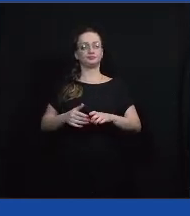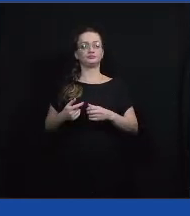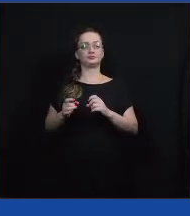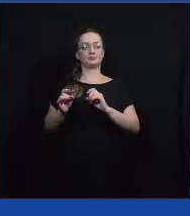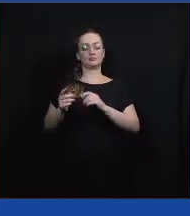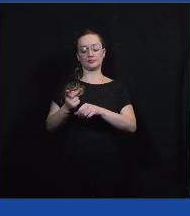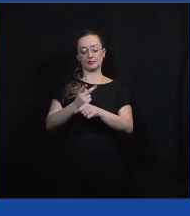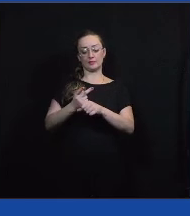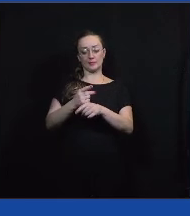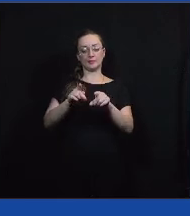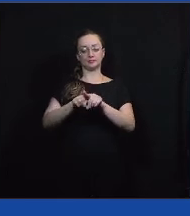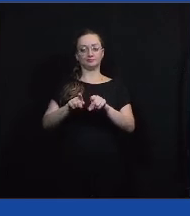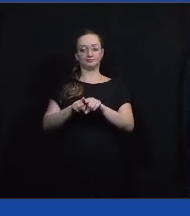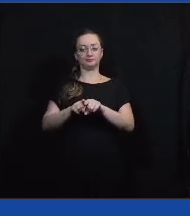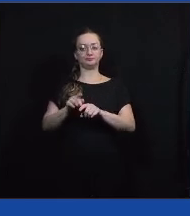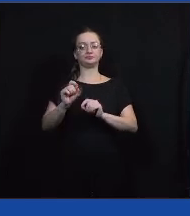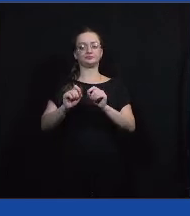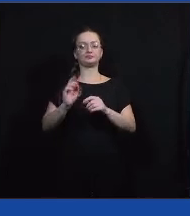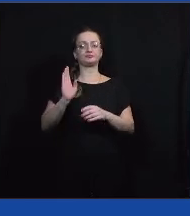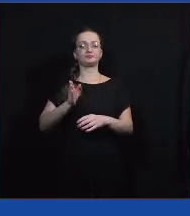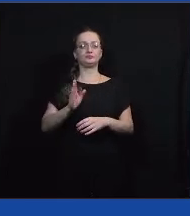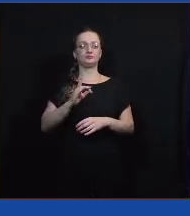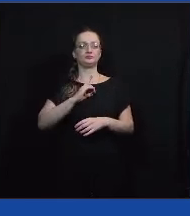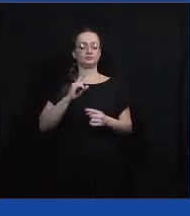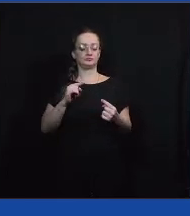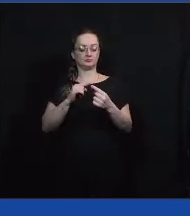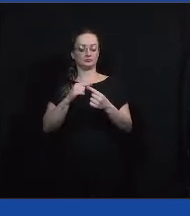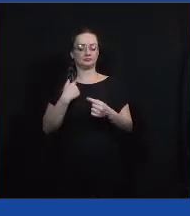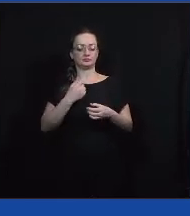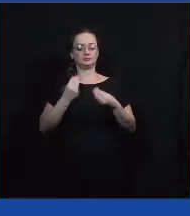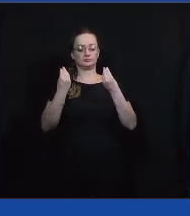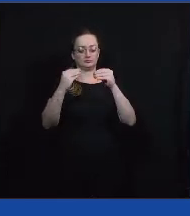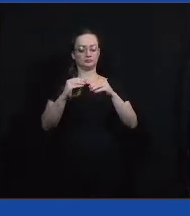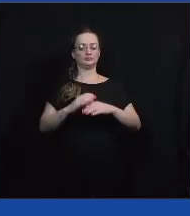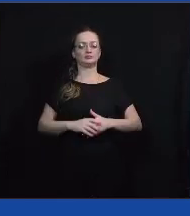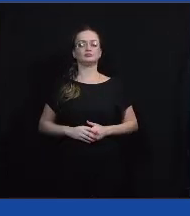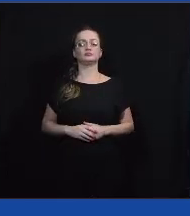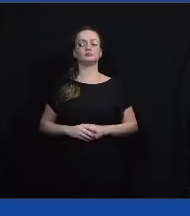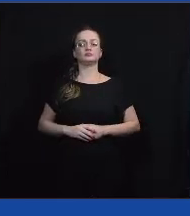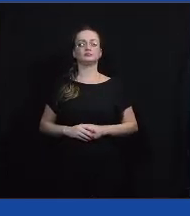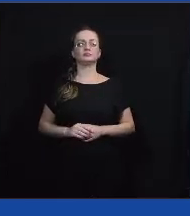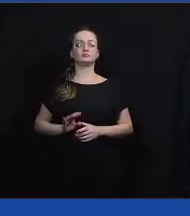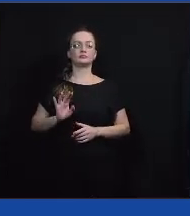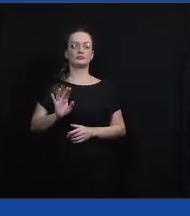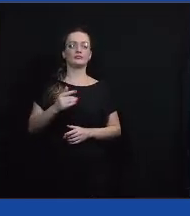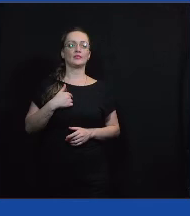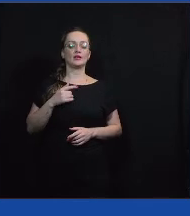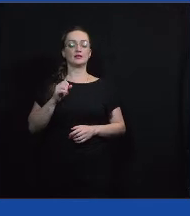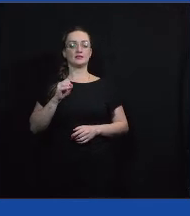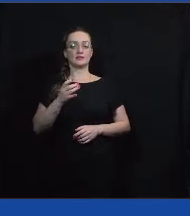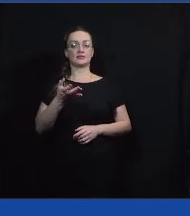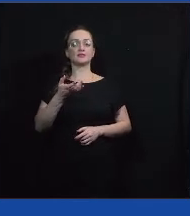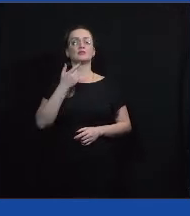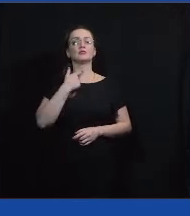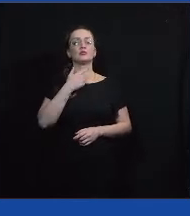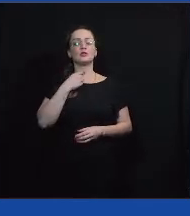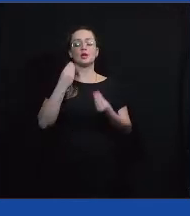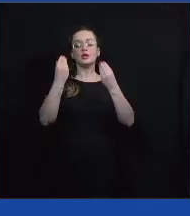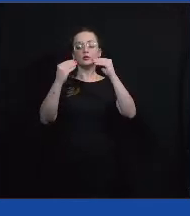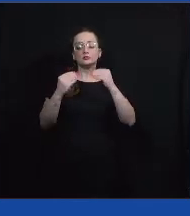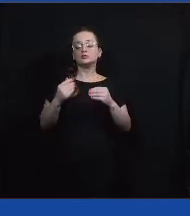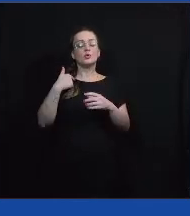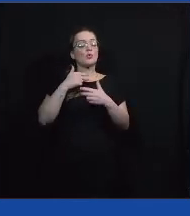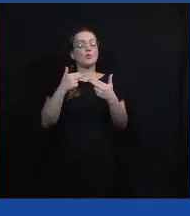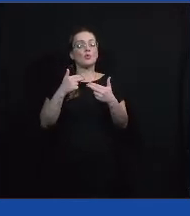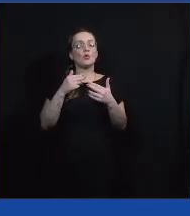B também, já tem muito a ver com o que eu coloquei ali em cima, mas aí, se vocês quiserem adicionar alguma coisa que vocês acham que